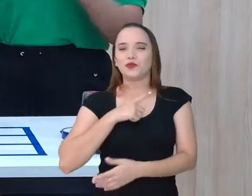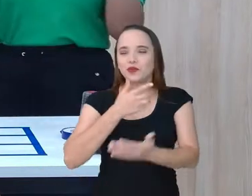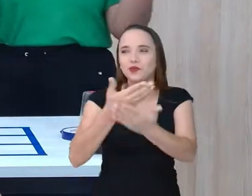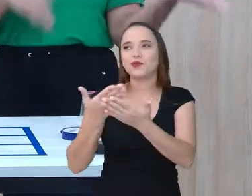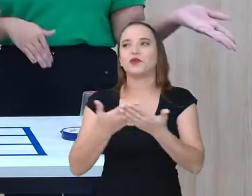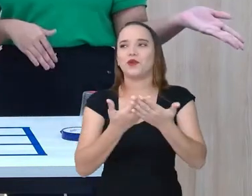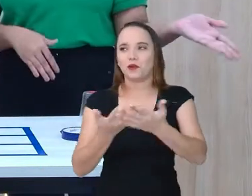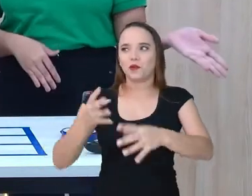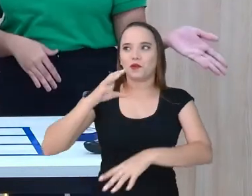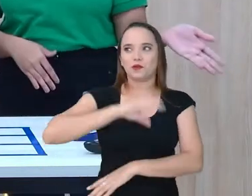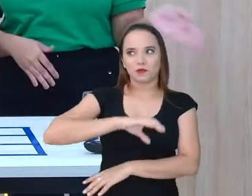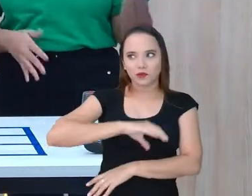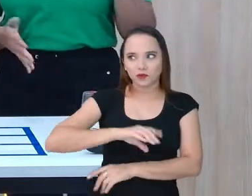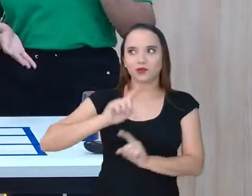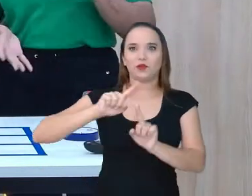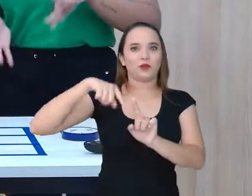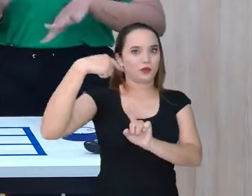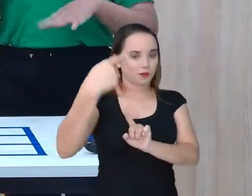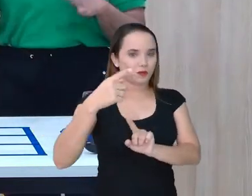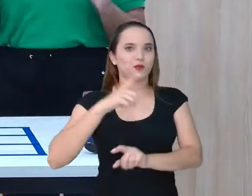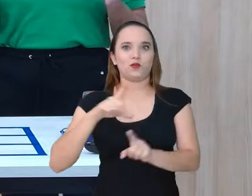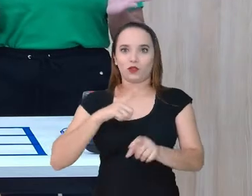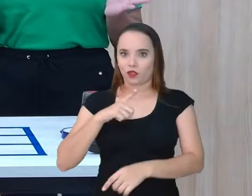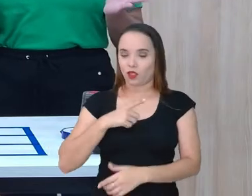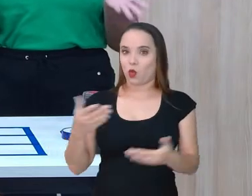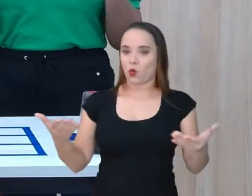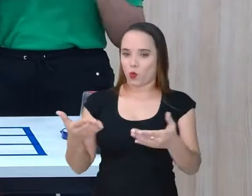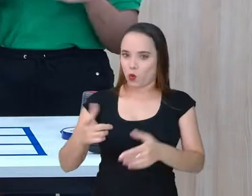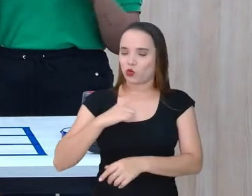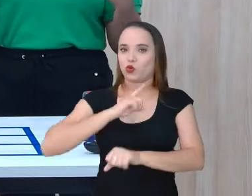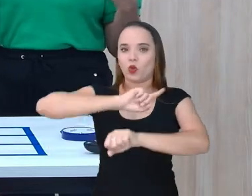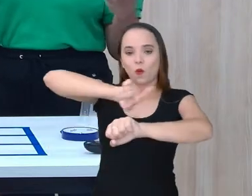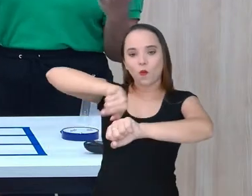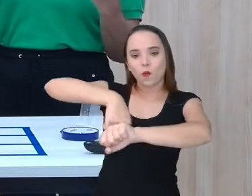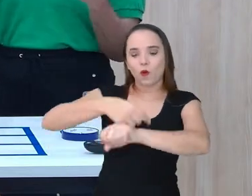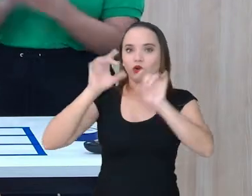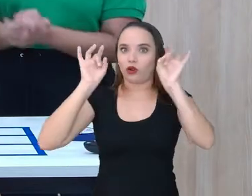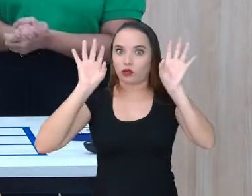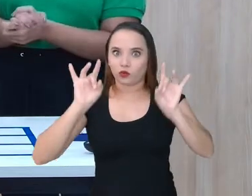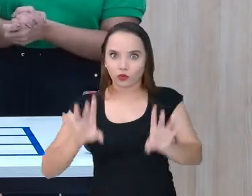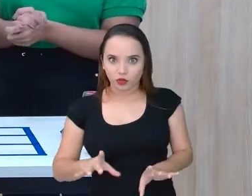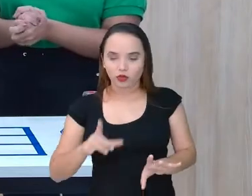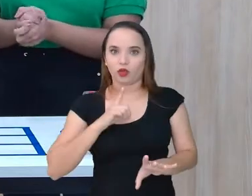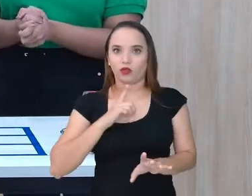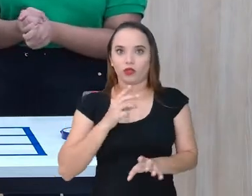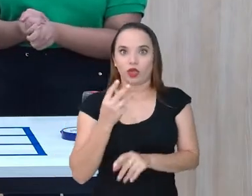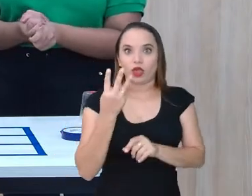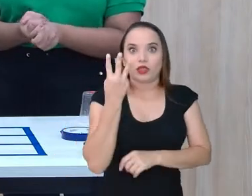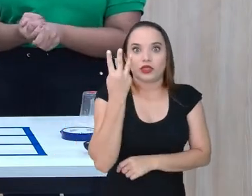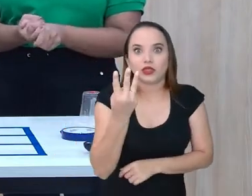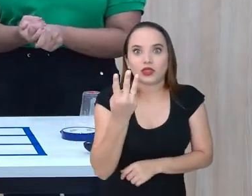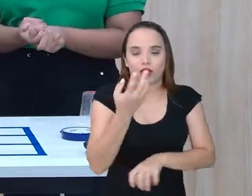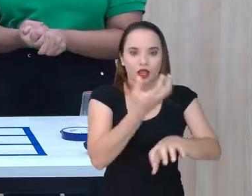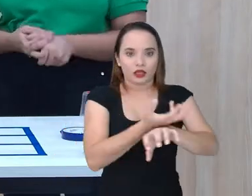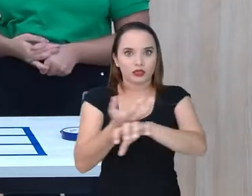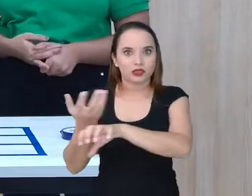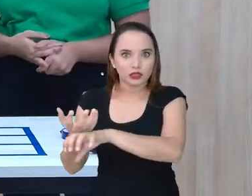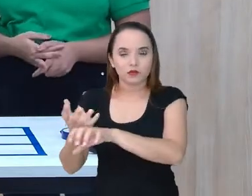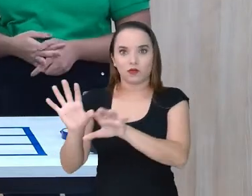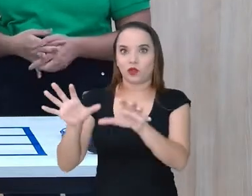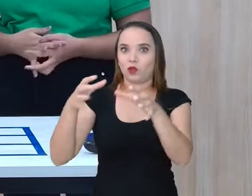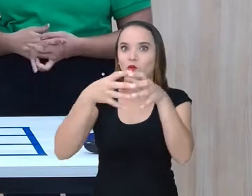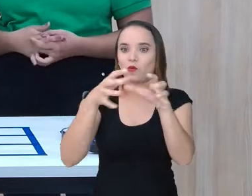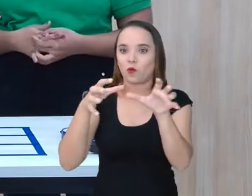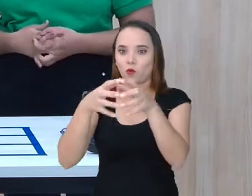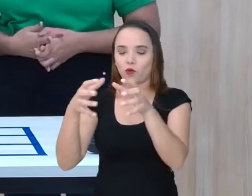aula de Helena, tá certo? Hoje a gente tá com um horário especial, a vai ter três aulas por turma. Olha aí! Então, se vocês achavam que ia